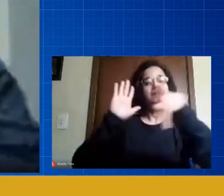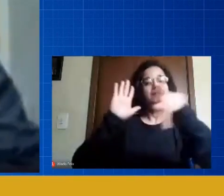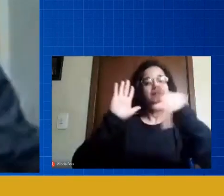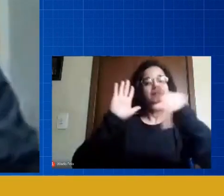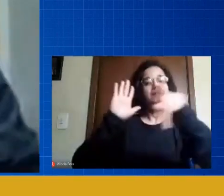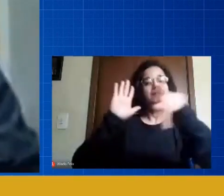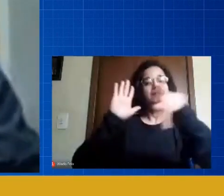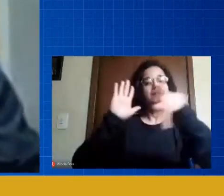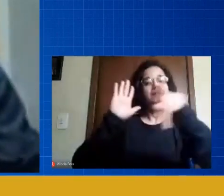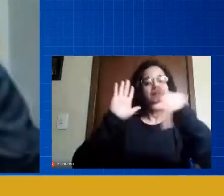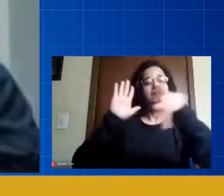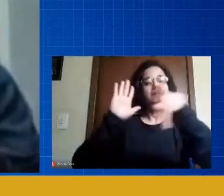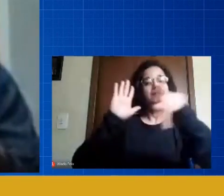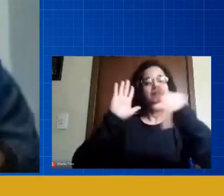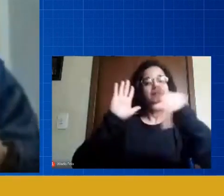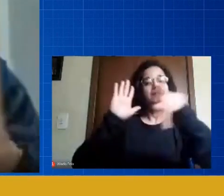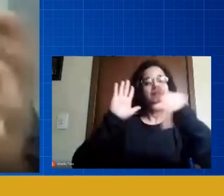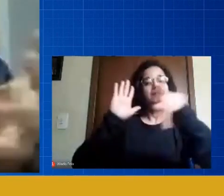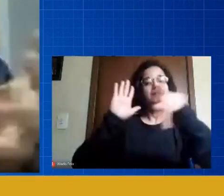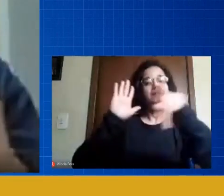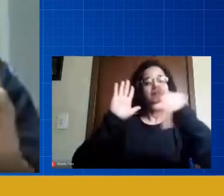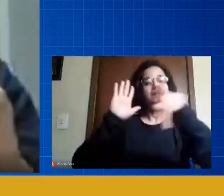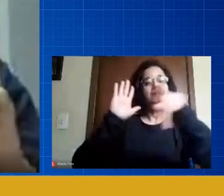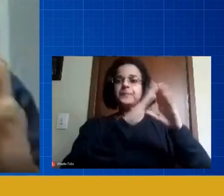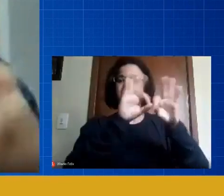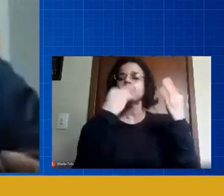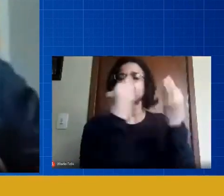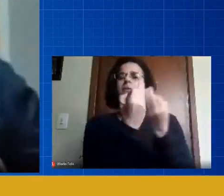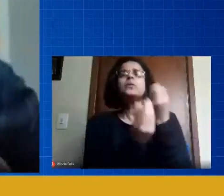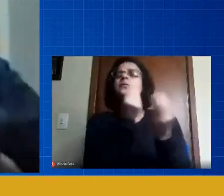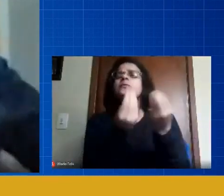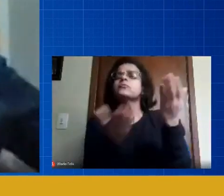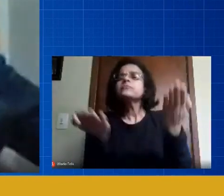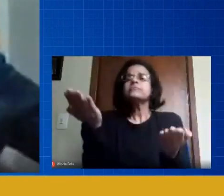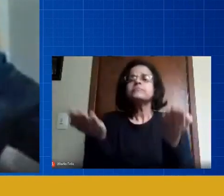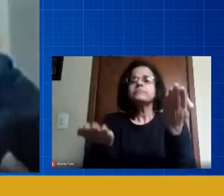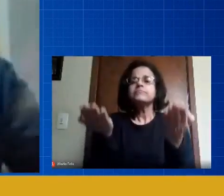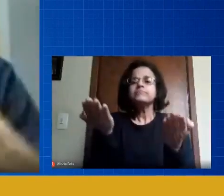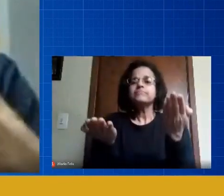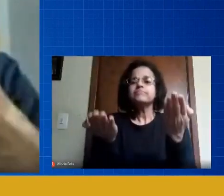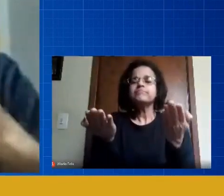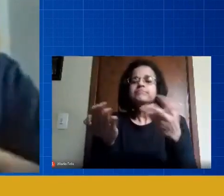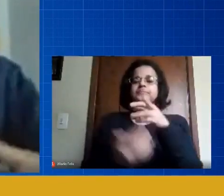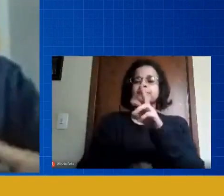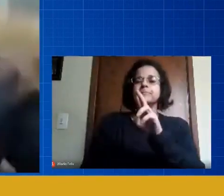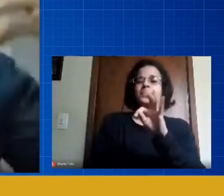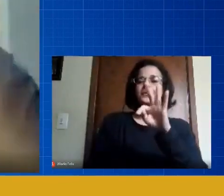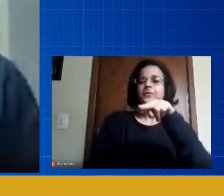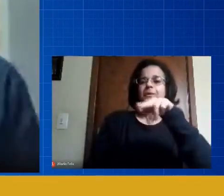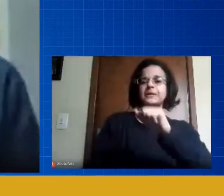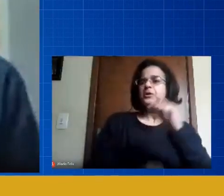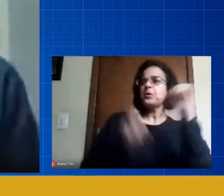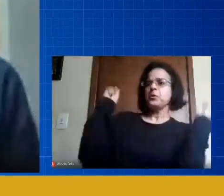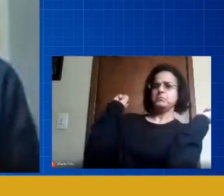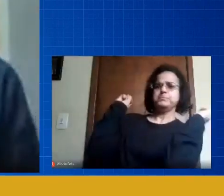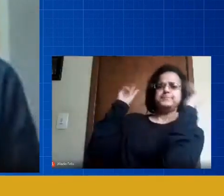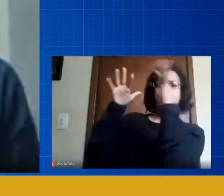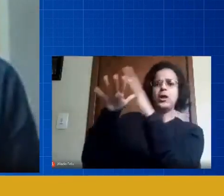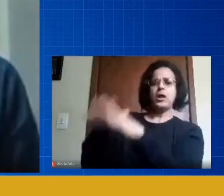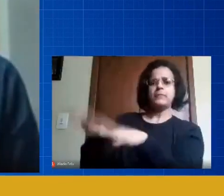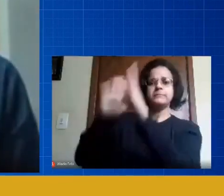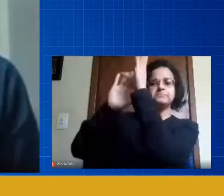está em casa com o pai como equilibrar essa rotina no enfiar um monte de conteúdo um monte de